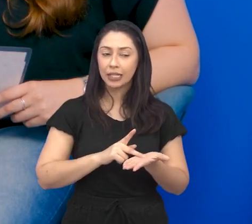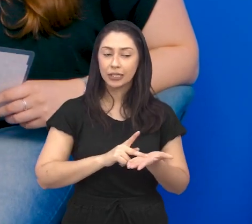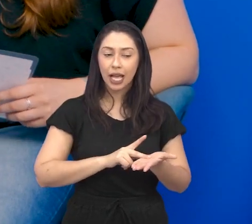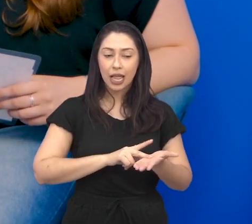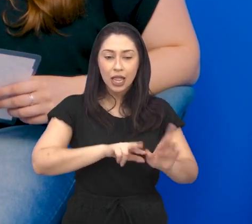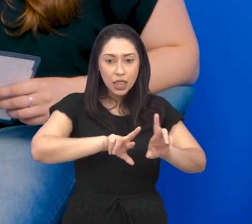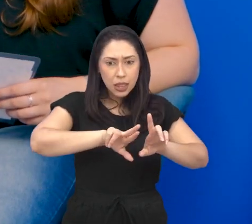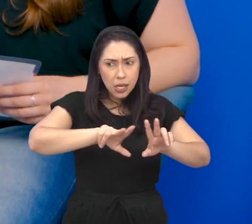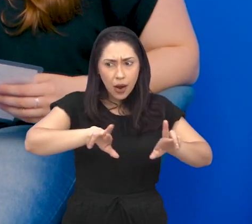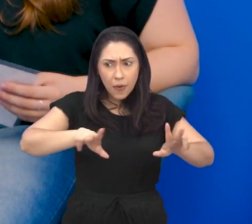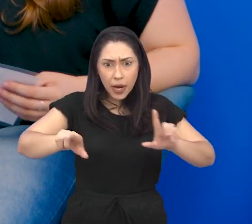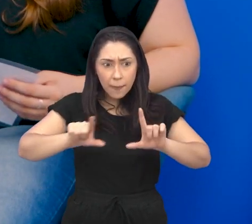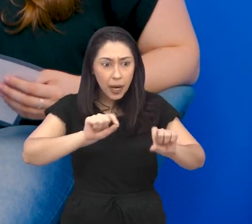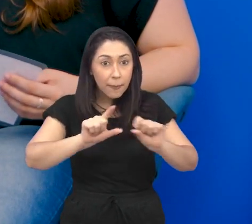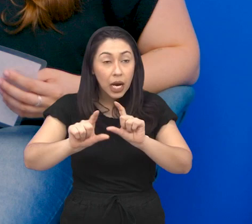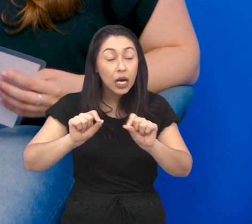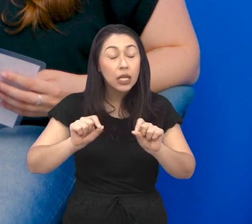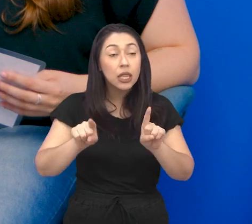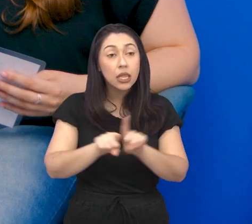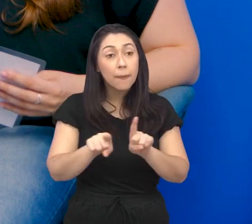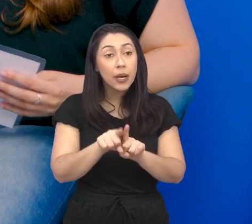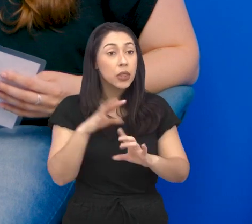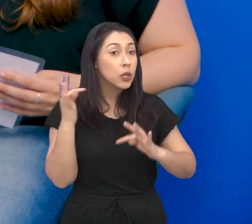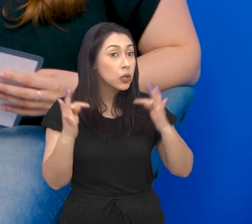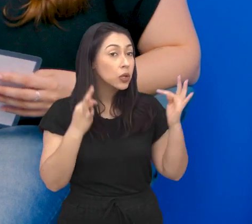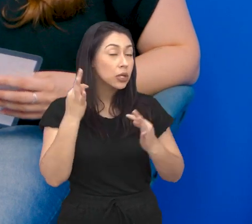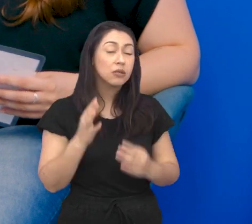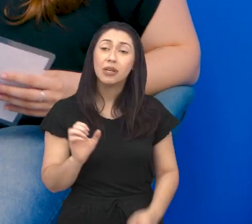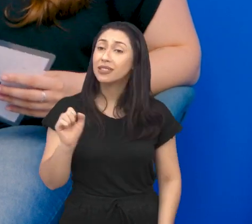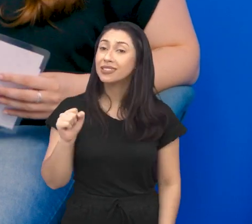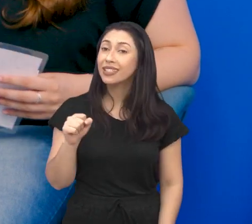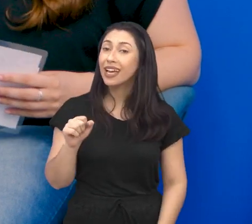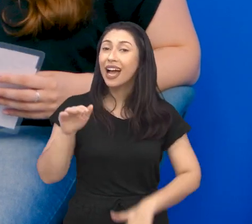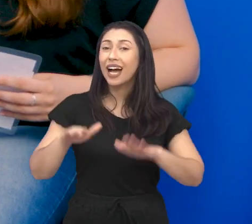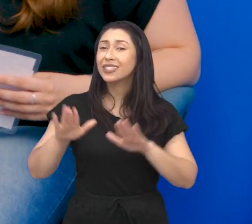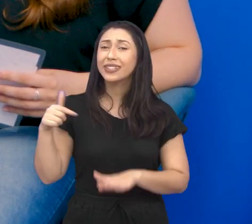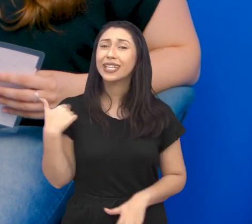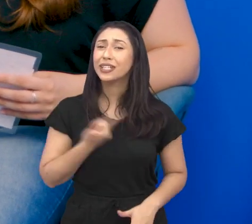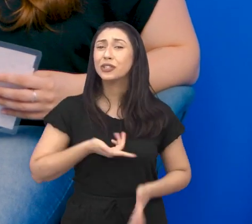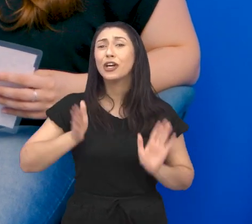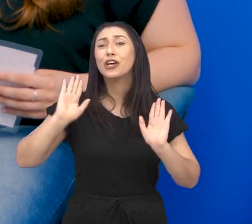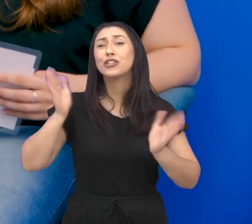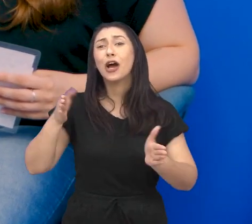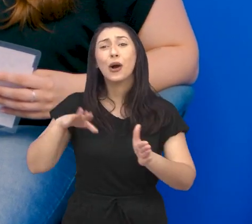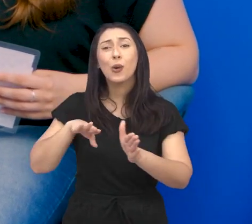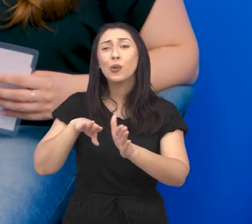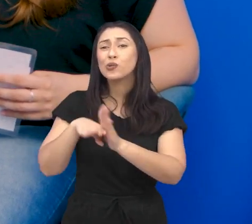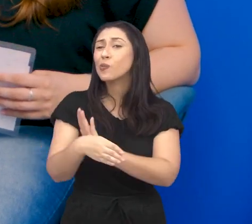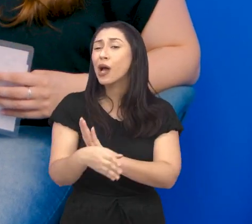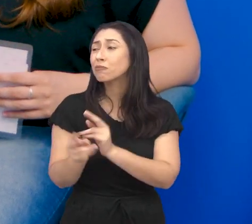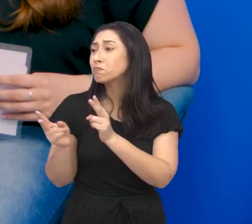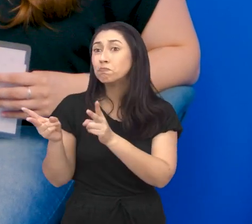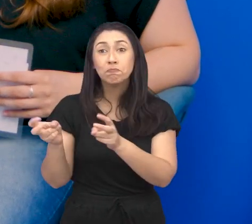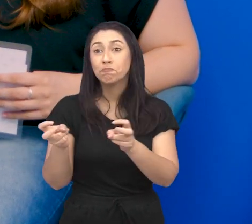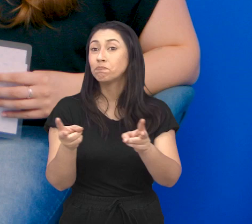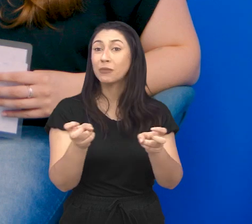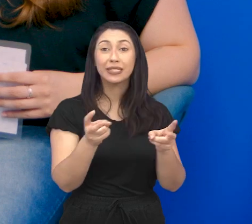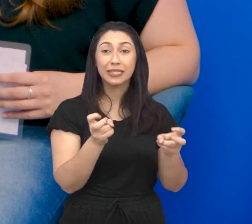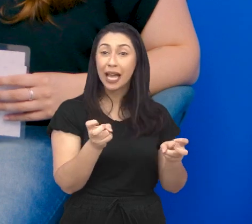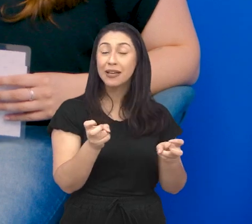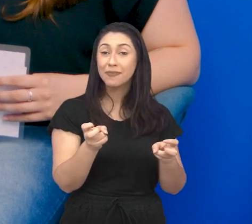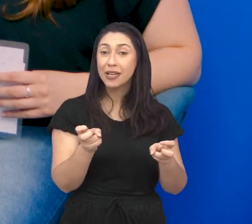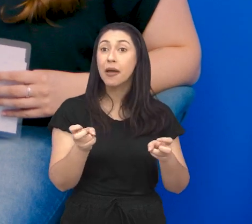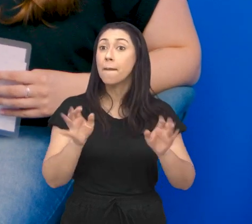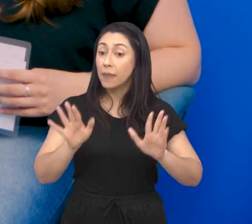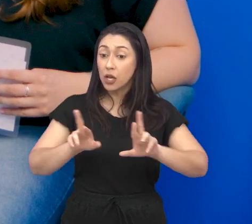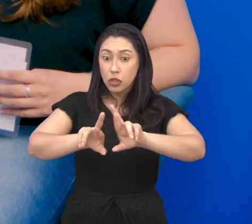possibilidades que a cidade oferece, até quando se trata do turismo, né? Sim, às vezes a gente convive tanto aqui que a gente, como você falou, passa despercebido no olhar,